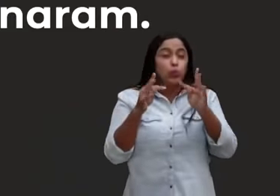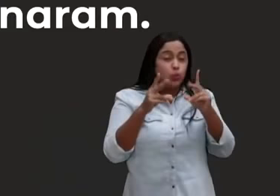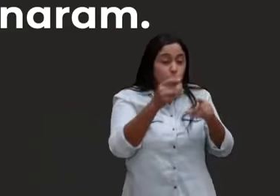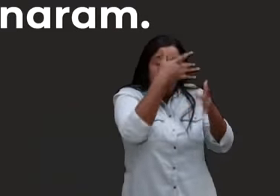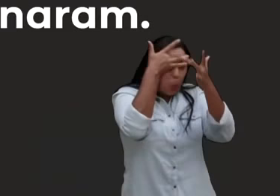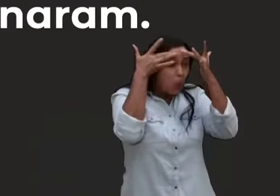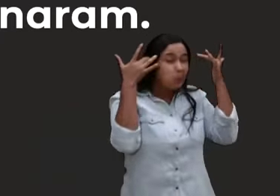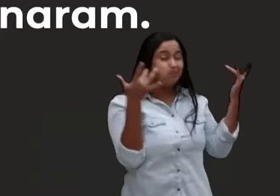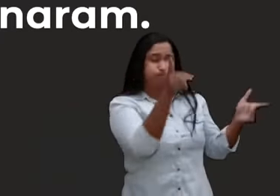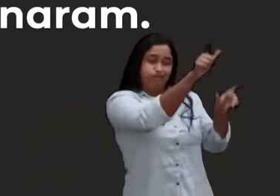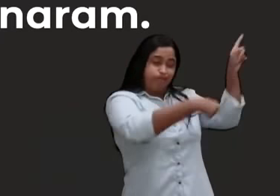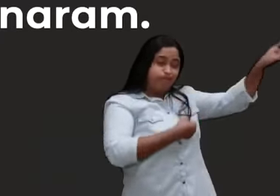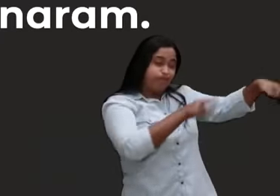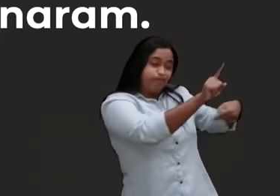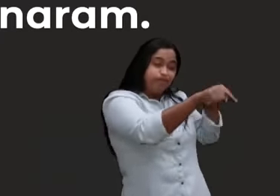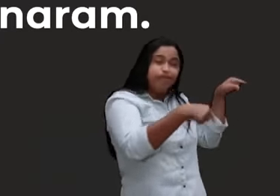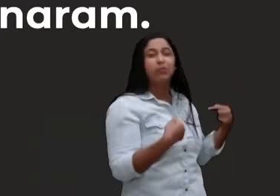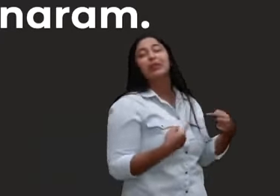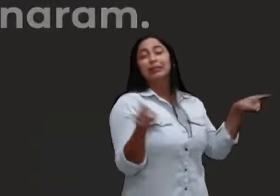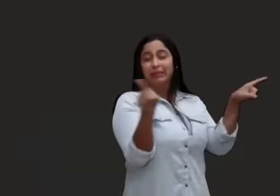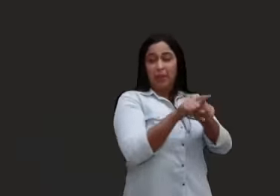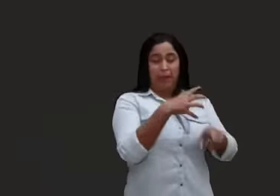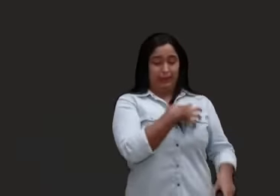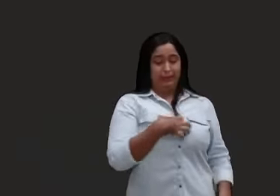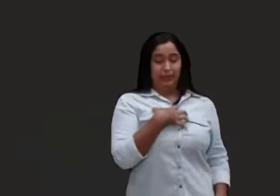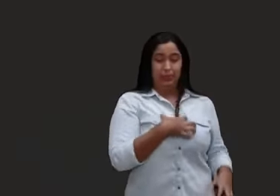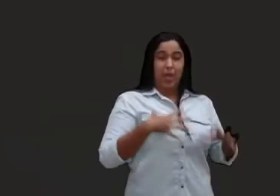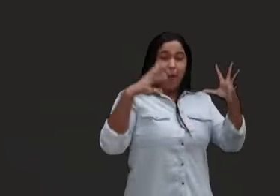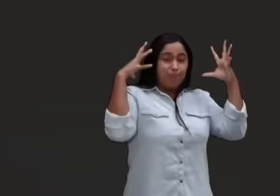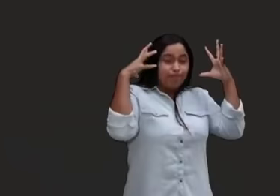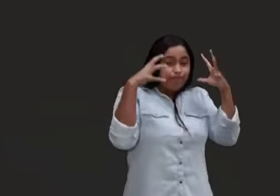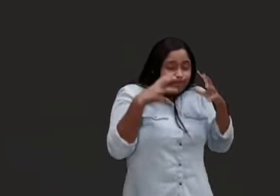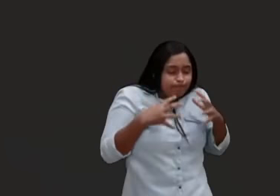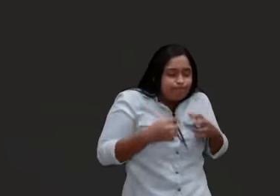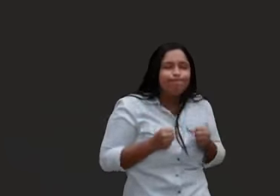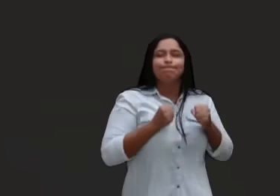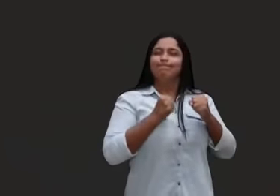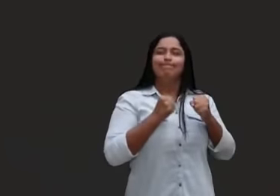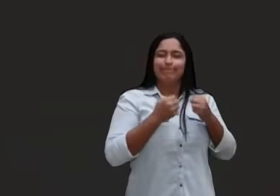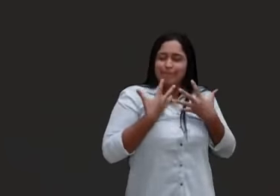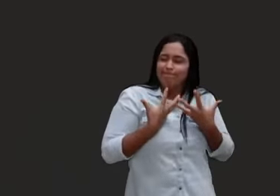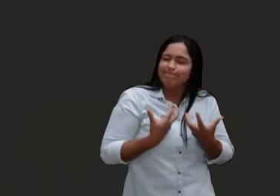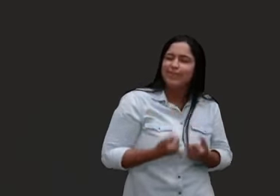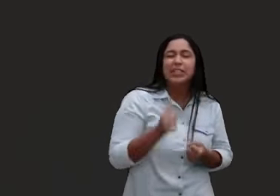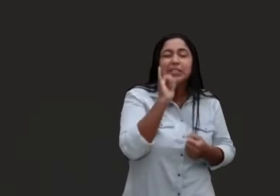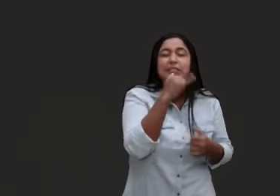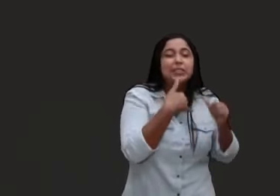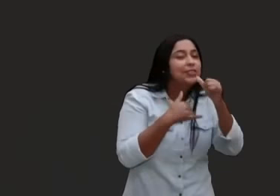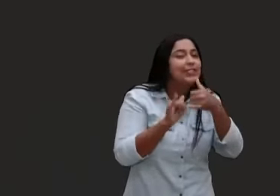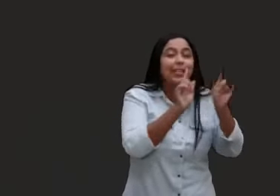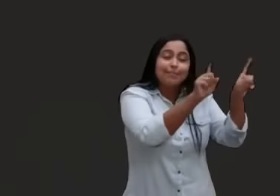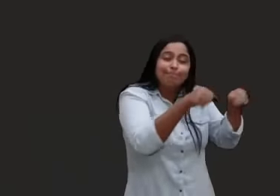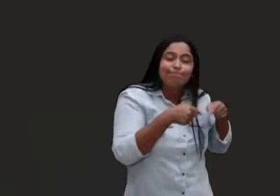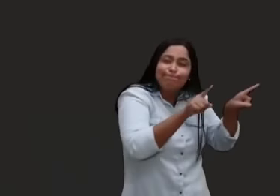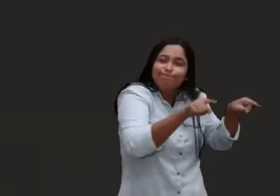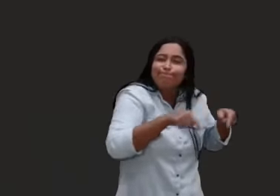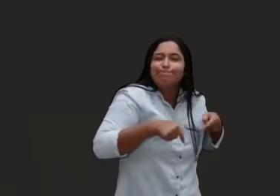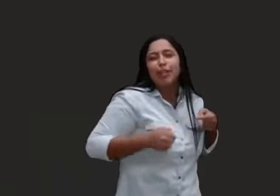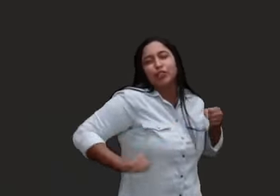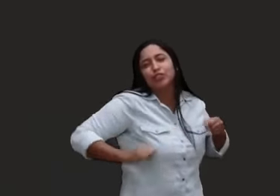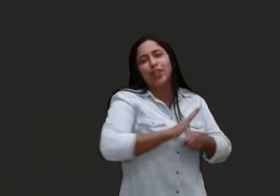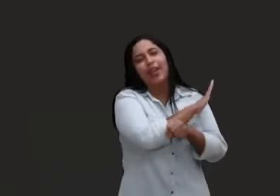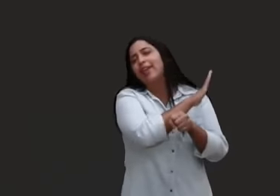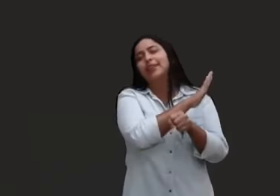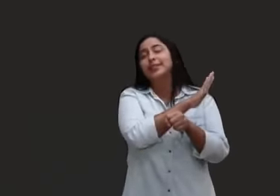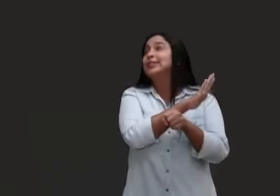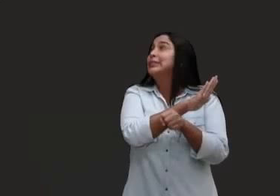Aflição e tristeza me dominaram, então clamei pelo nome do Senhor, livra-me Senhor, o Senhor é